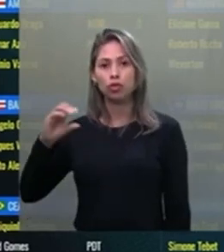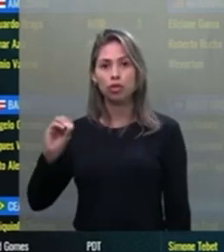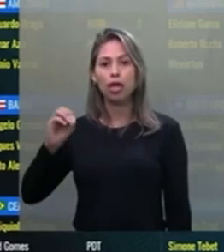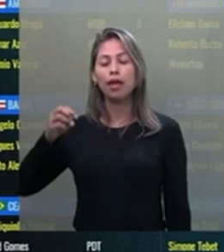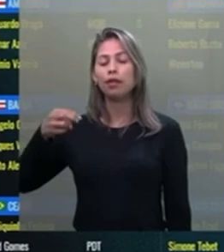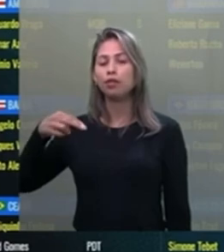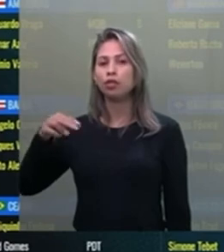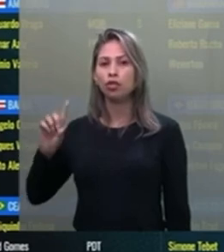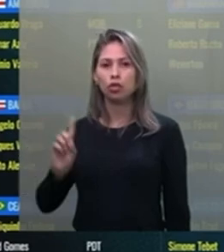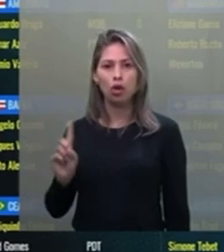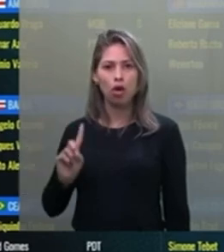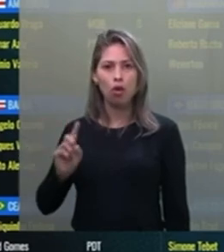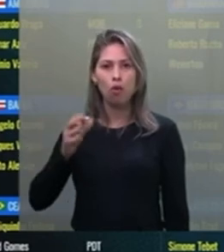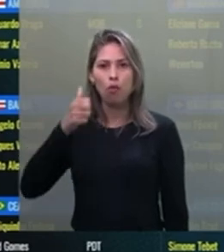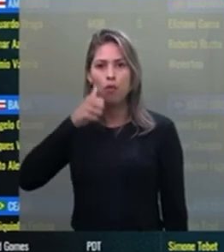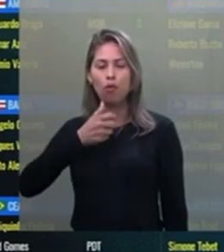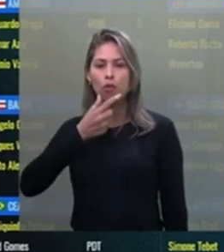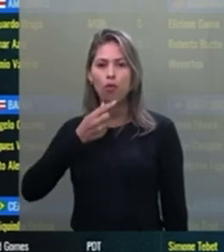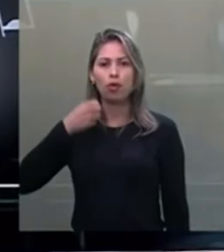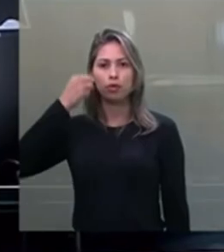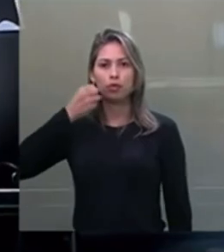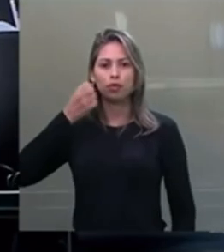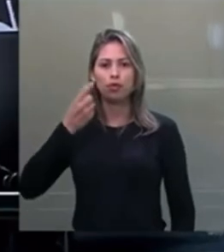senhores senadores, 1 abstenção.